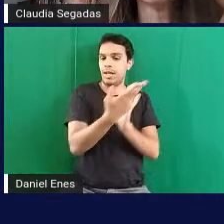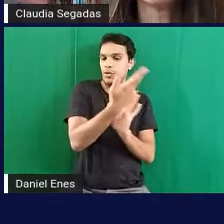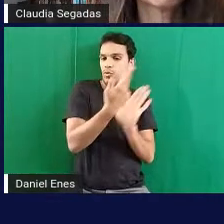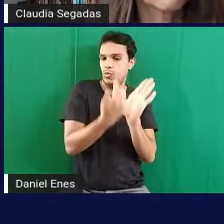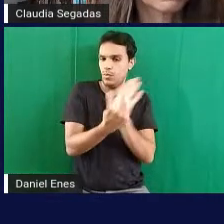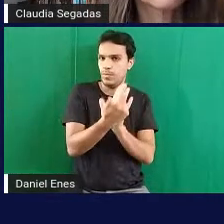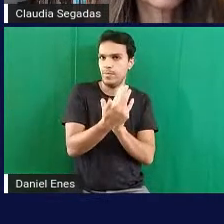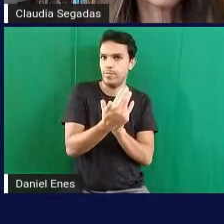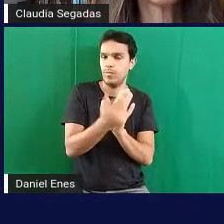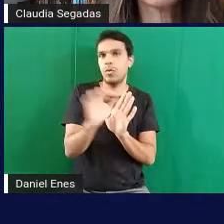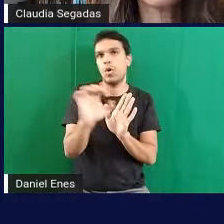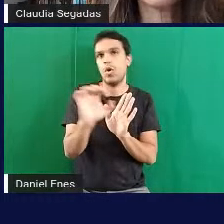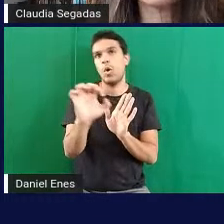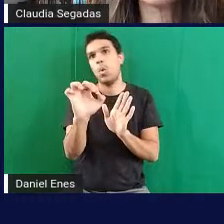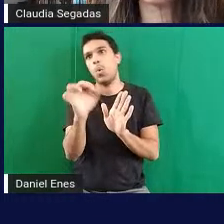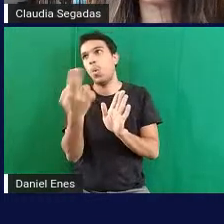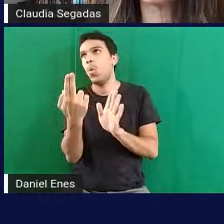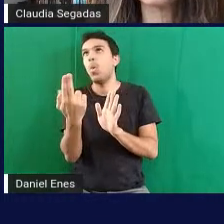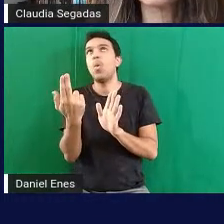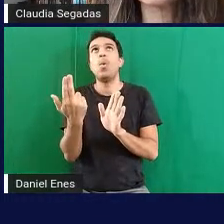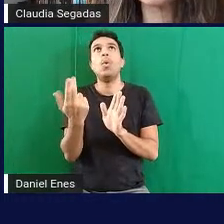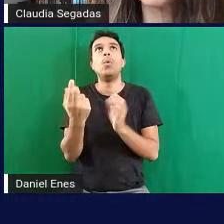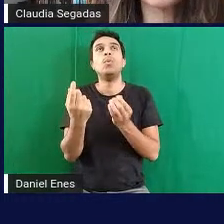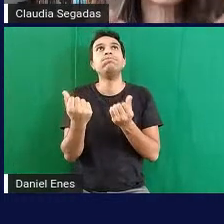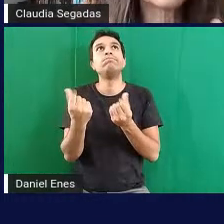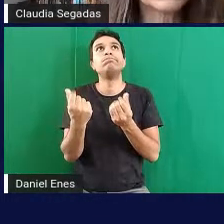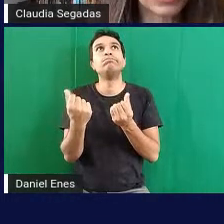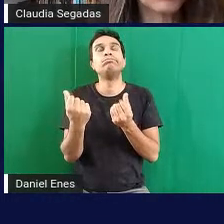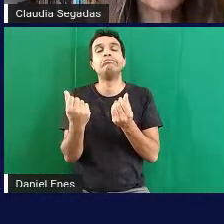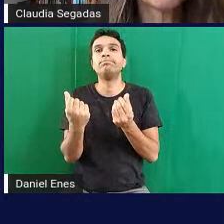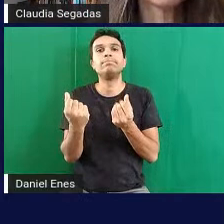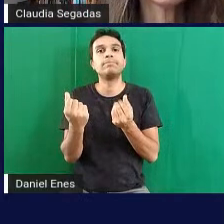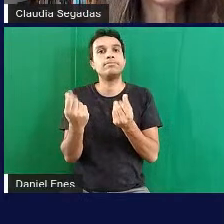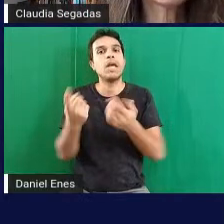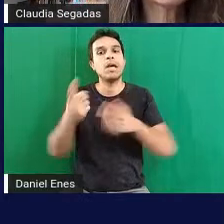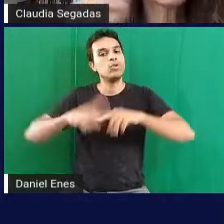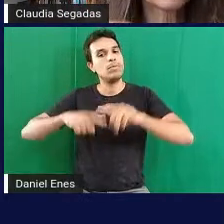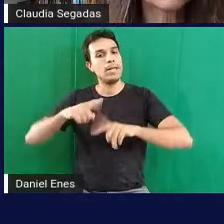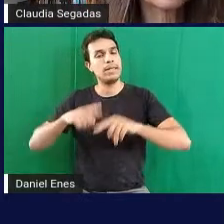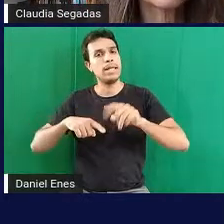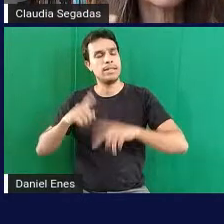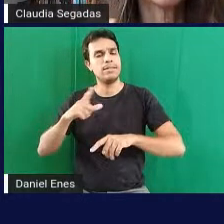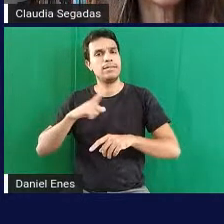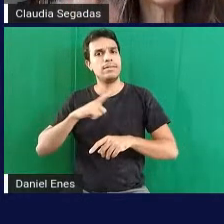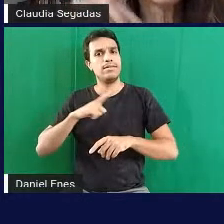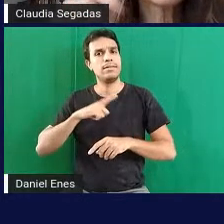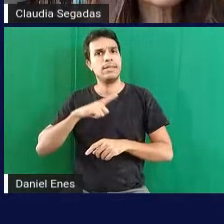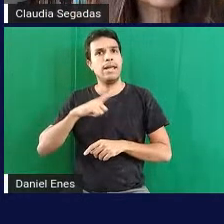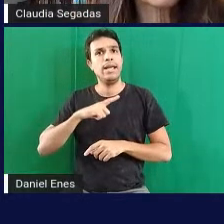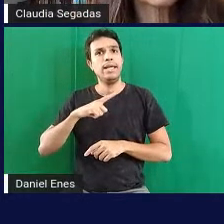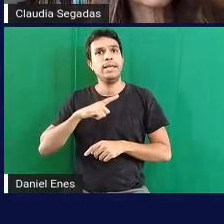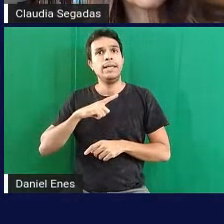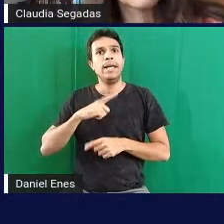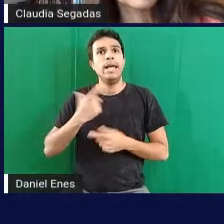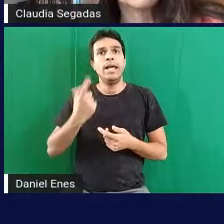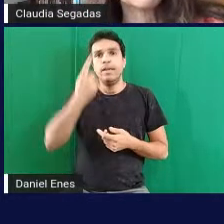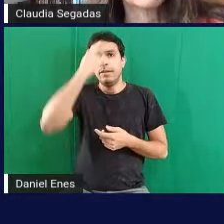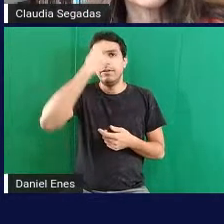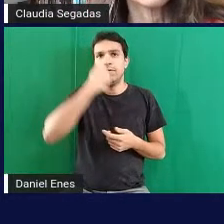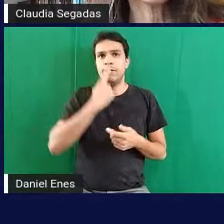ou de uma de um material existem figuras